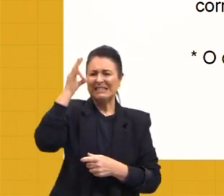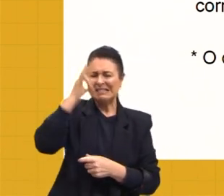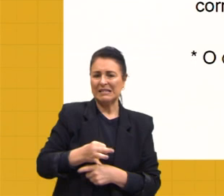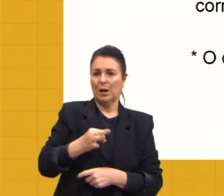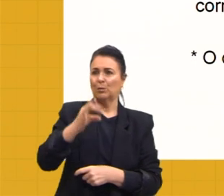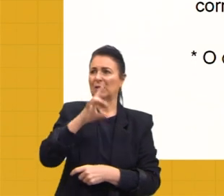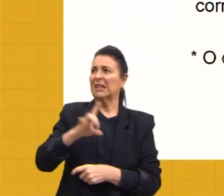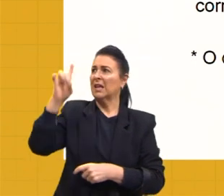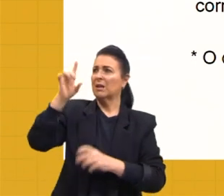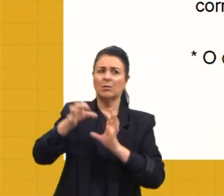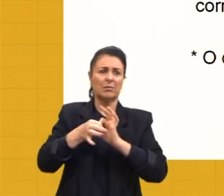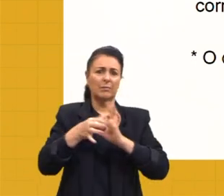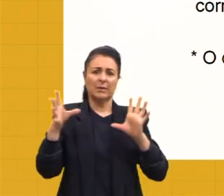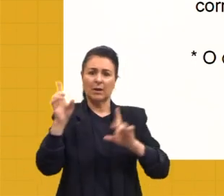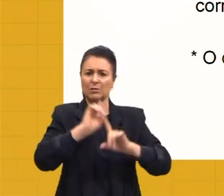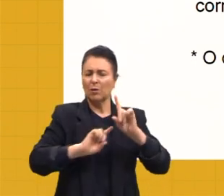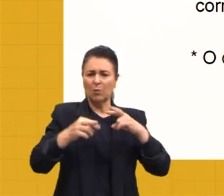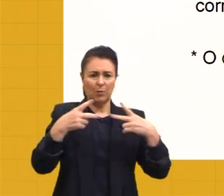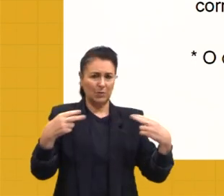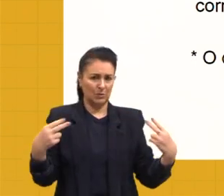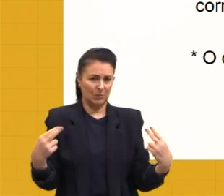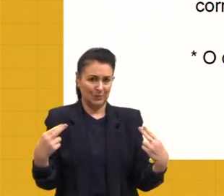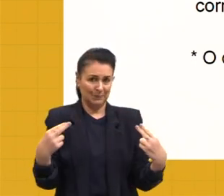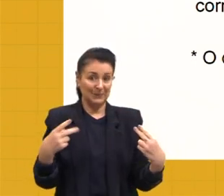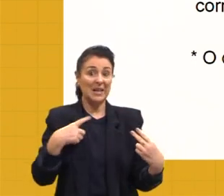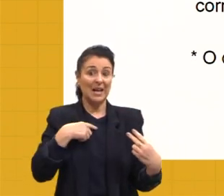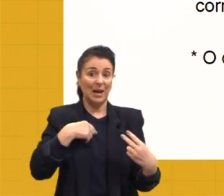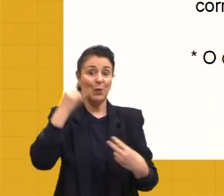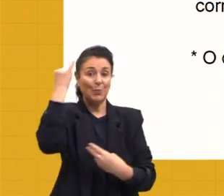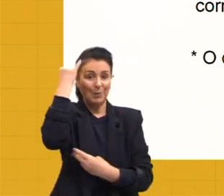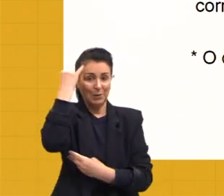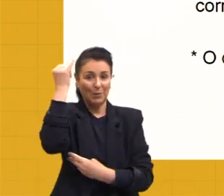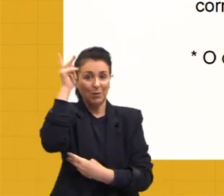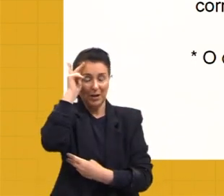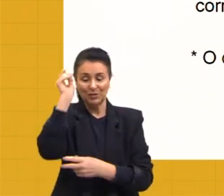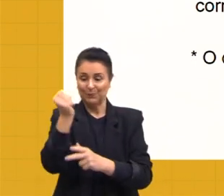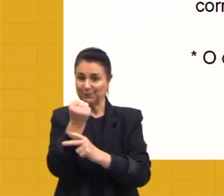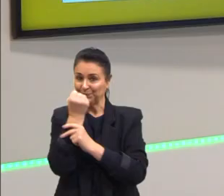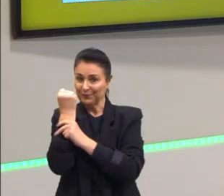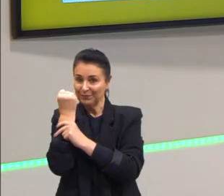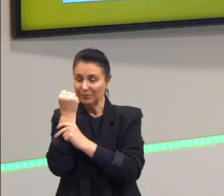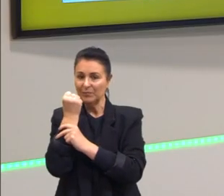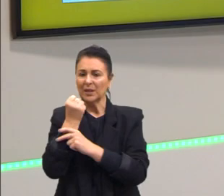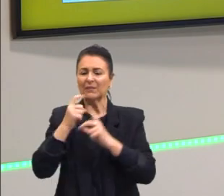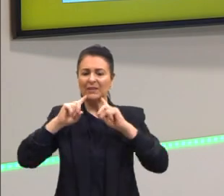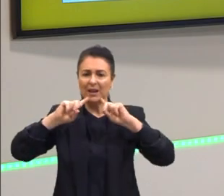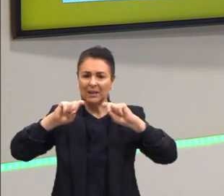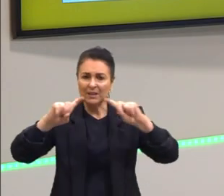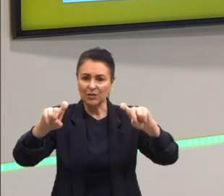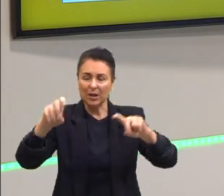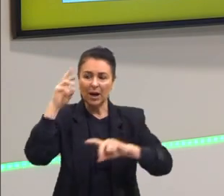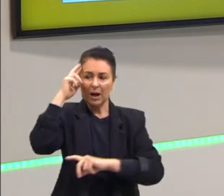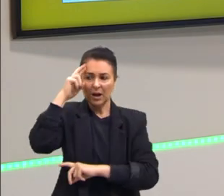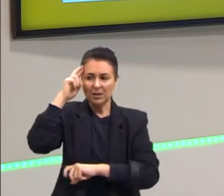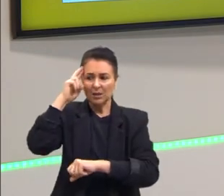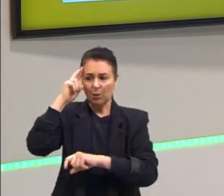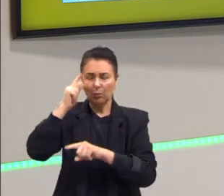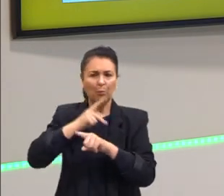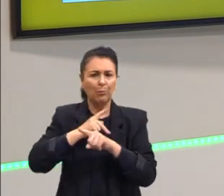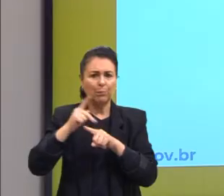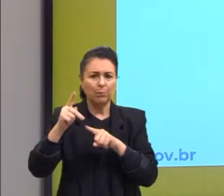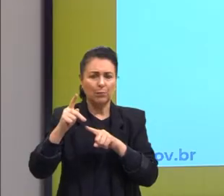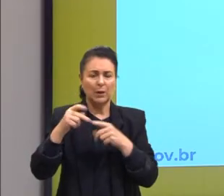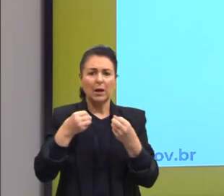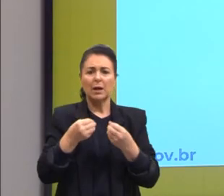alma, essa é a teoria do conhecimento do nosso amigo Immanuel Kant, essa é a que ele faz a crítica à razão pura. E na razão prática,